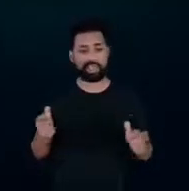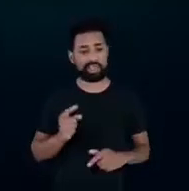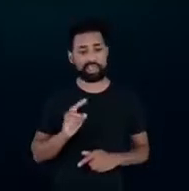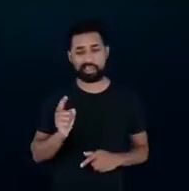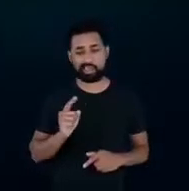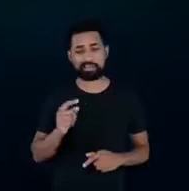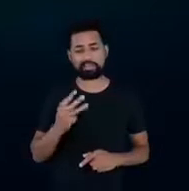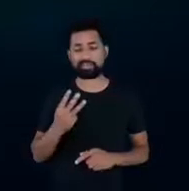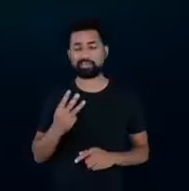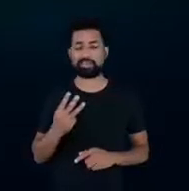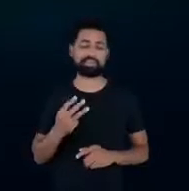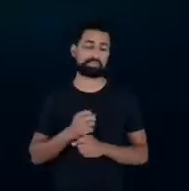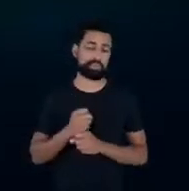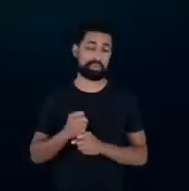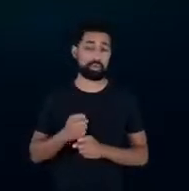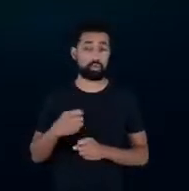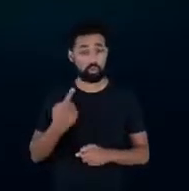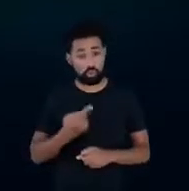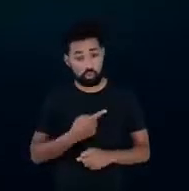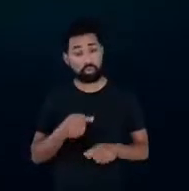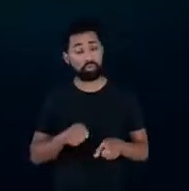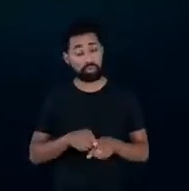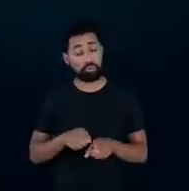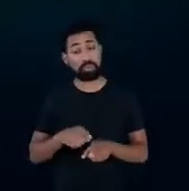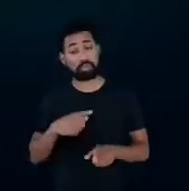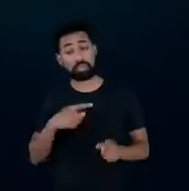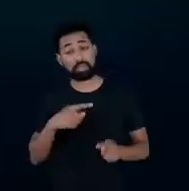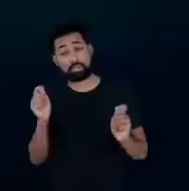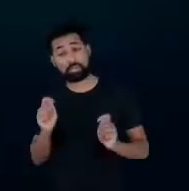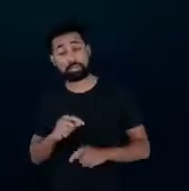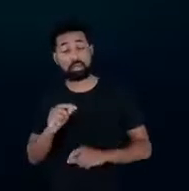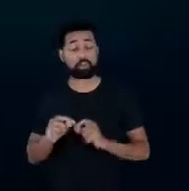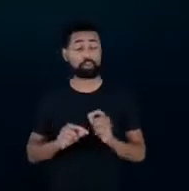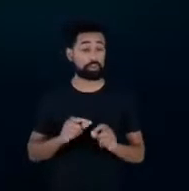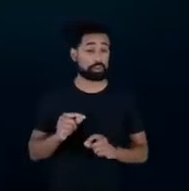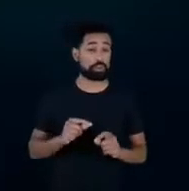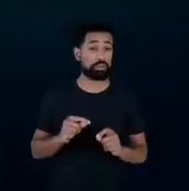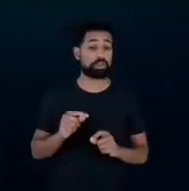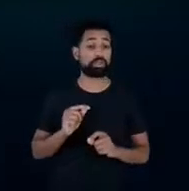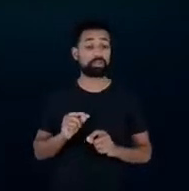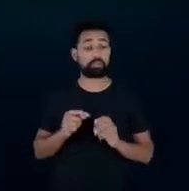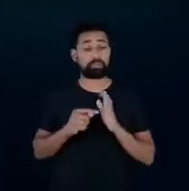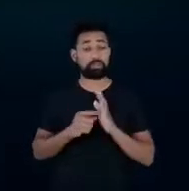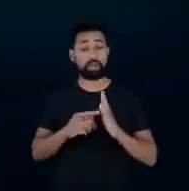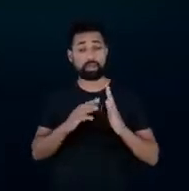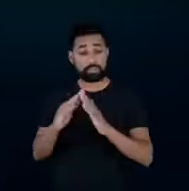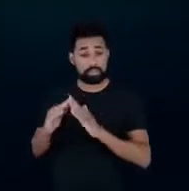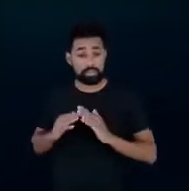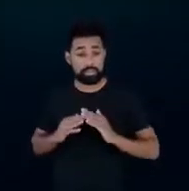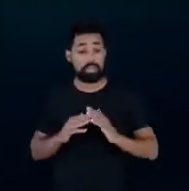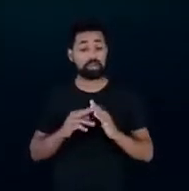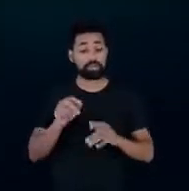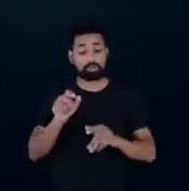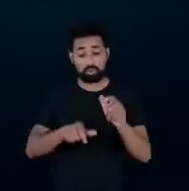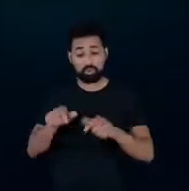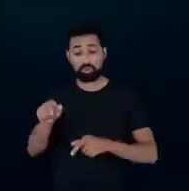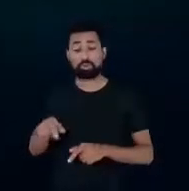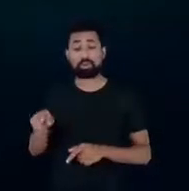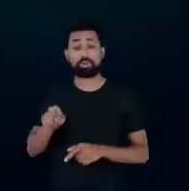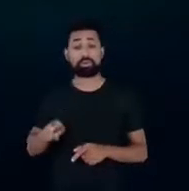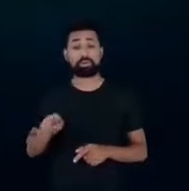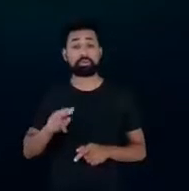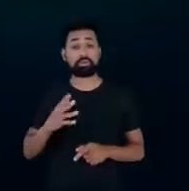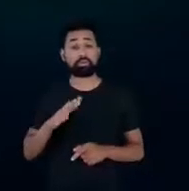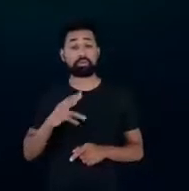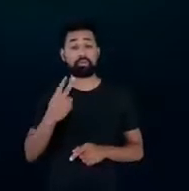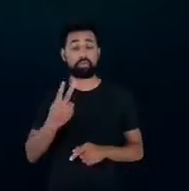anos a gente tem também potencial no residencial nos consumidores residenciais de